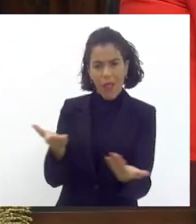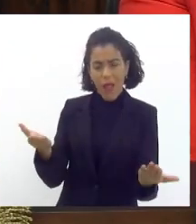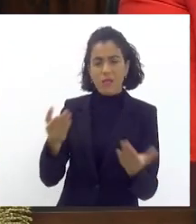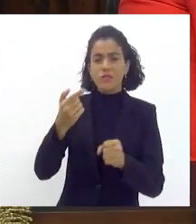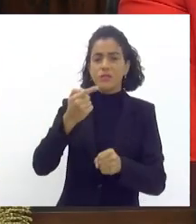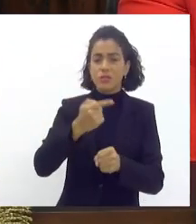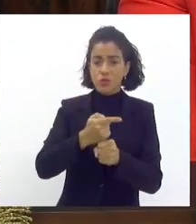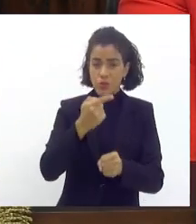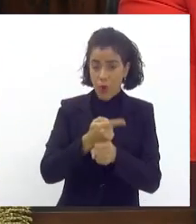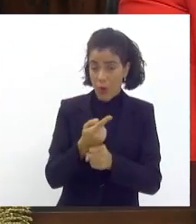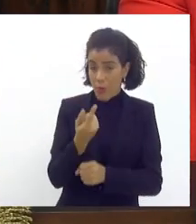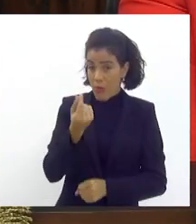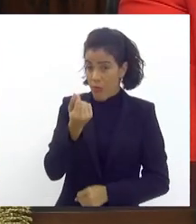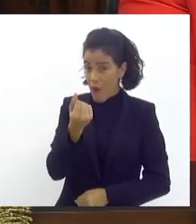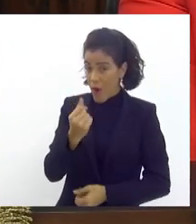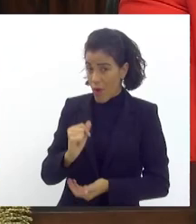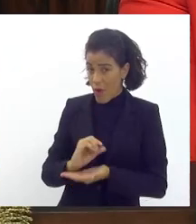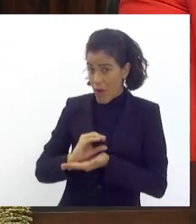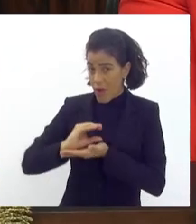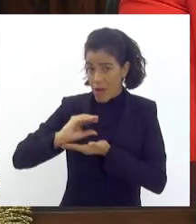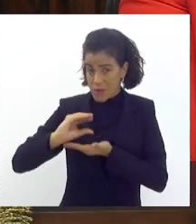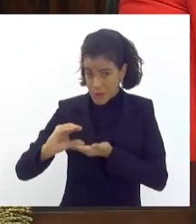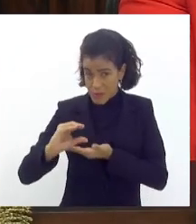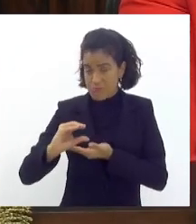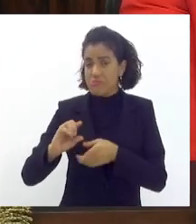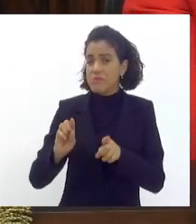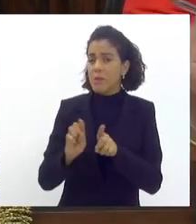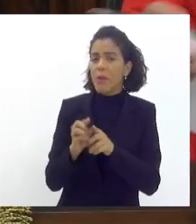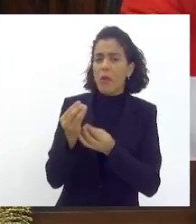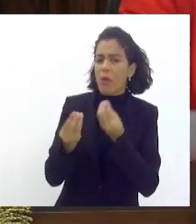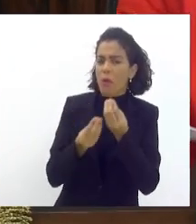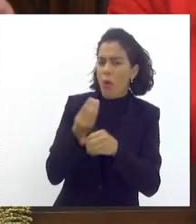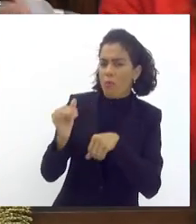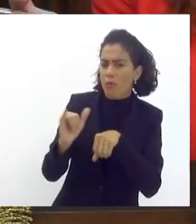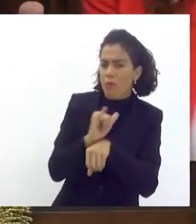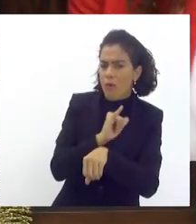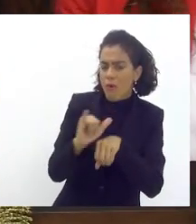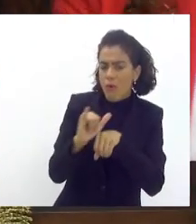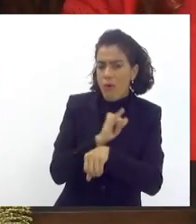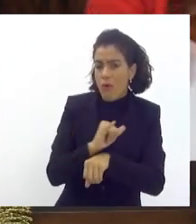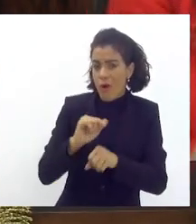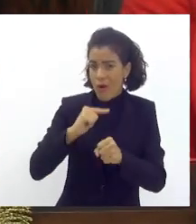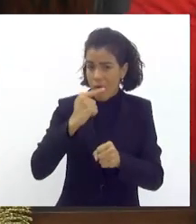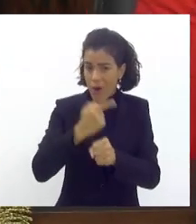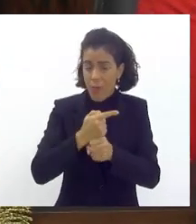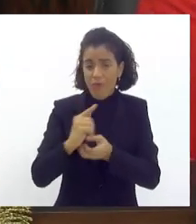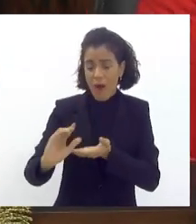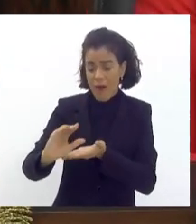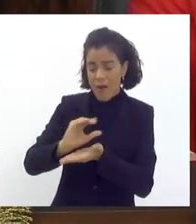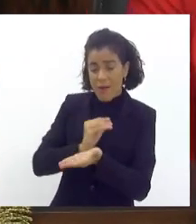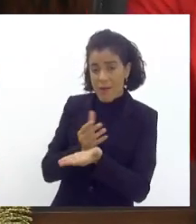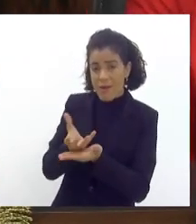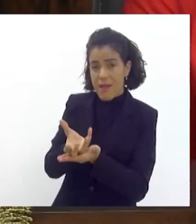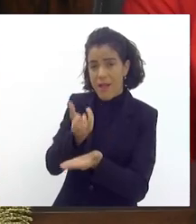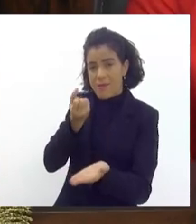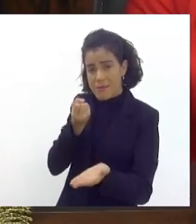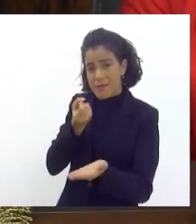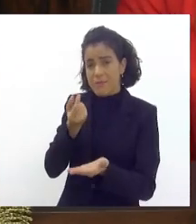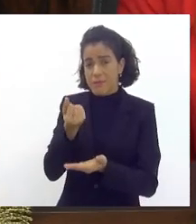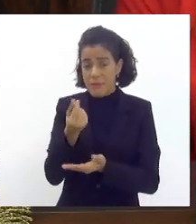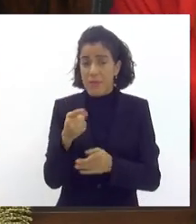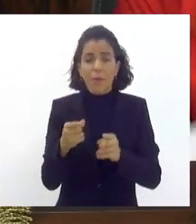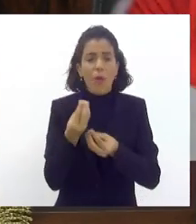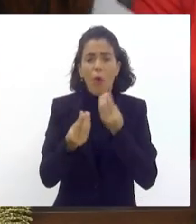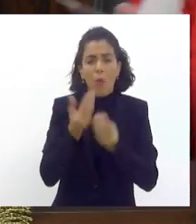valor do recurso recebido e de que maneira a escola receberá esse recurso e de que maneira a escola deverá prestar